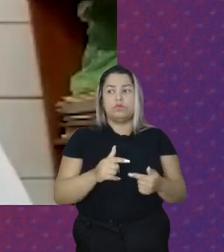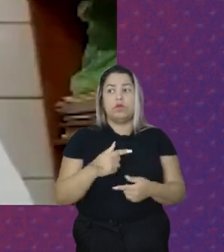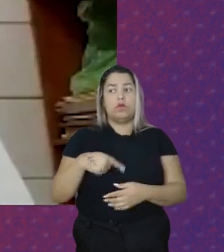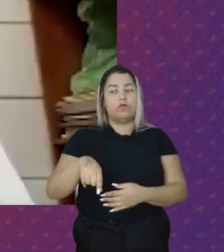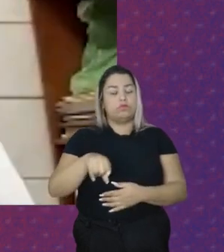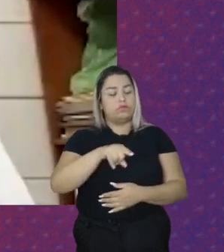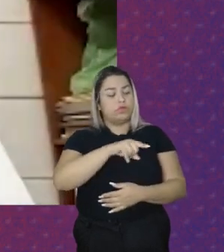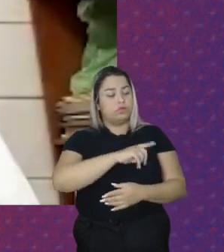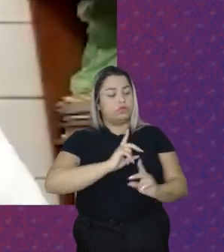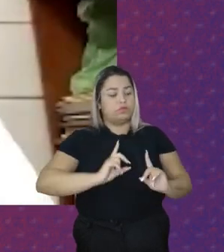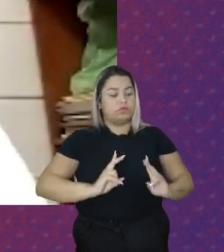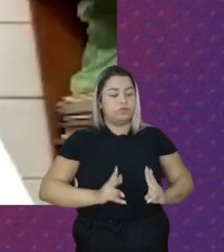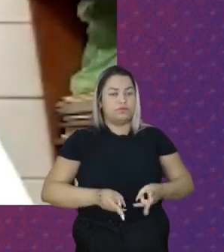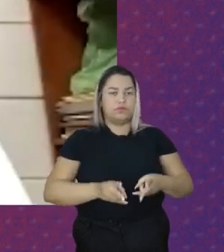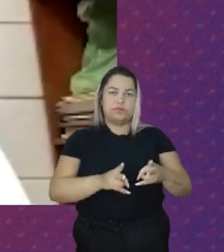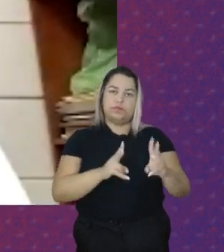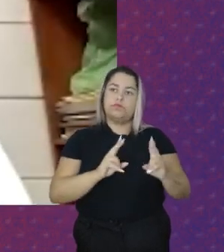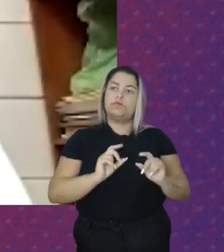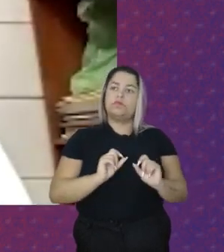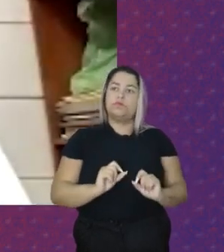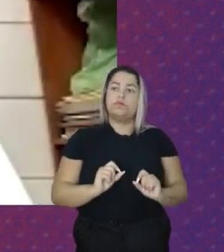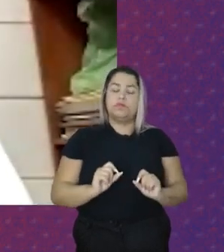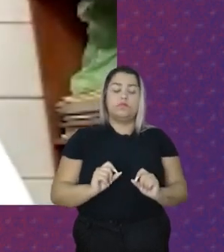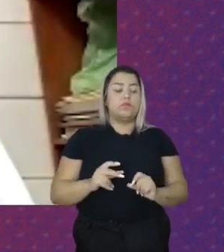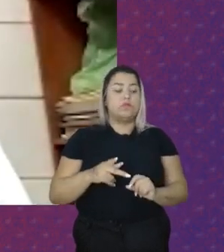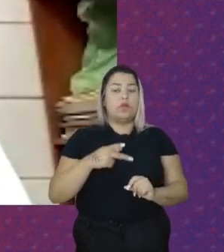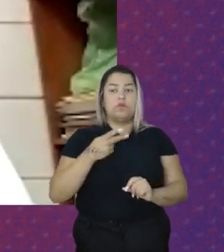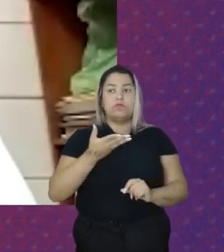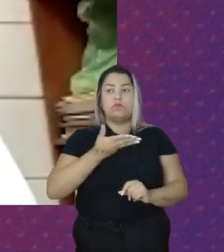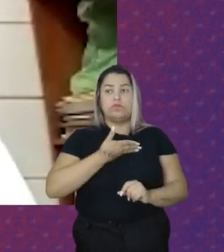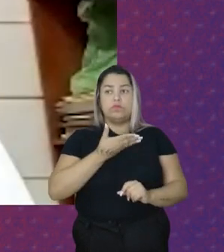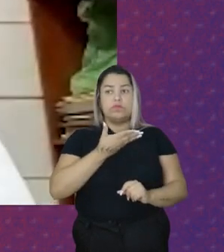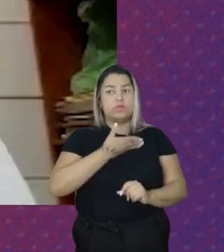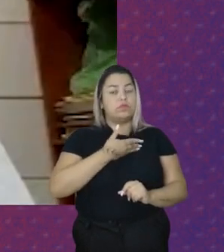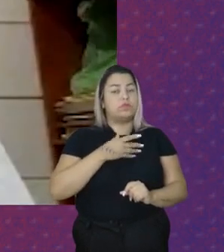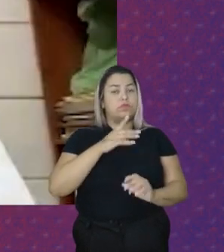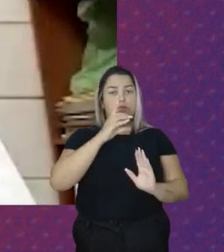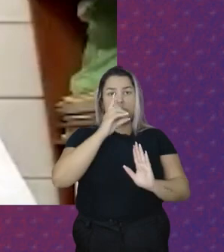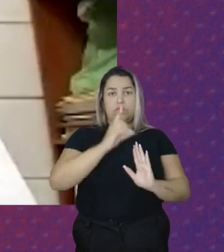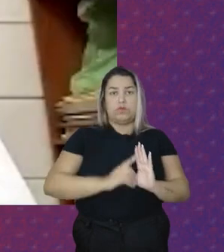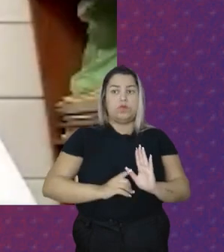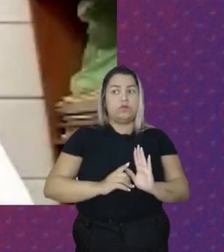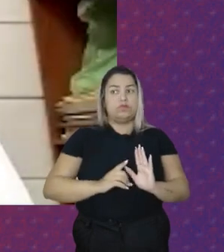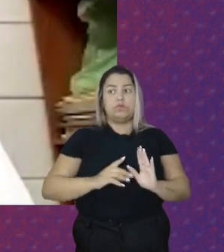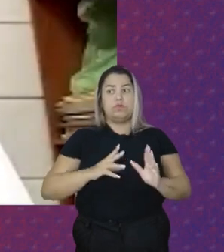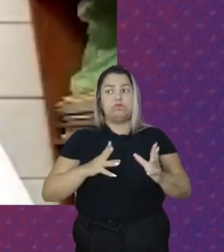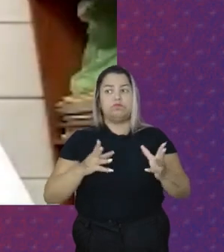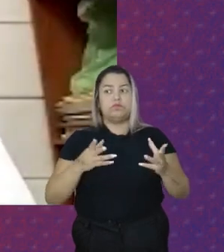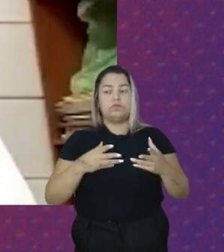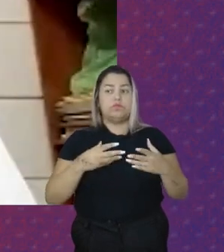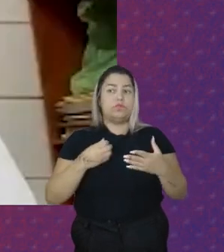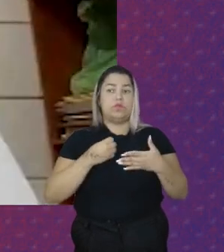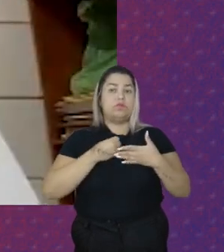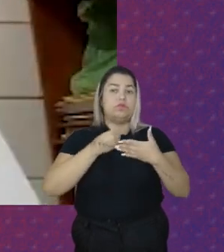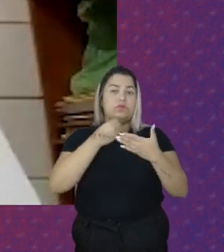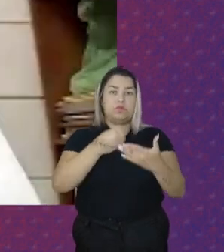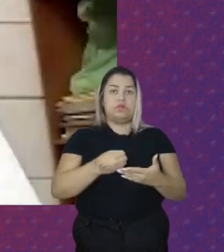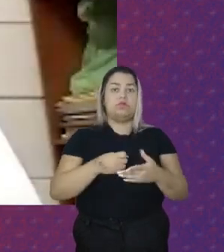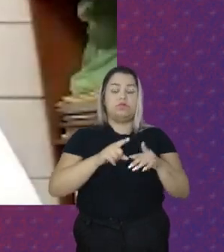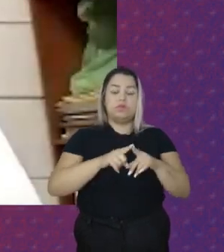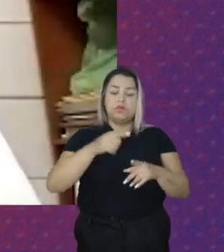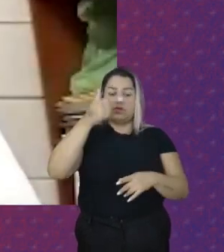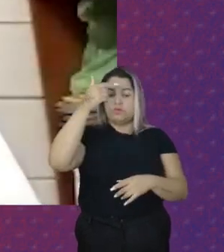gente Sempre faz E fala Para as companheiras É que direito Não cai do céu Direito A gente tem Que lutar Para